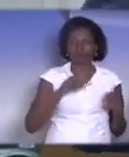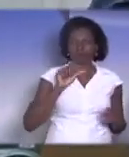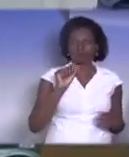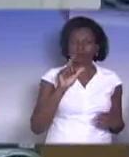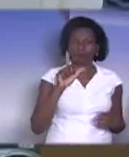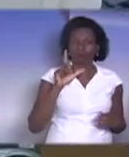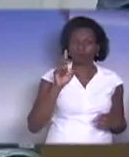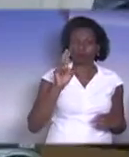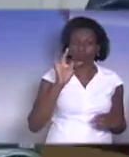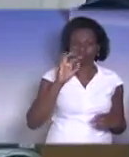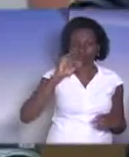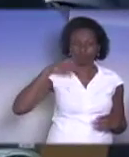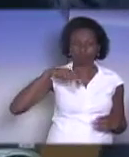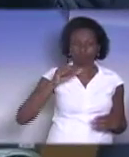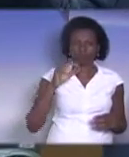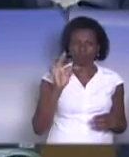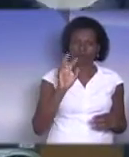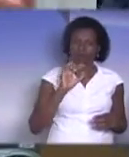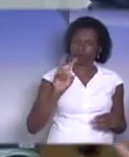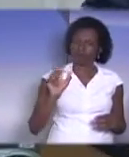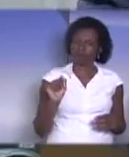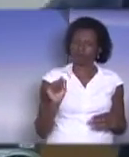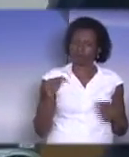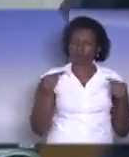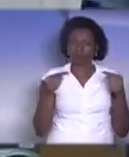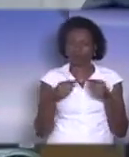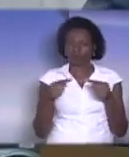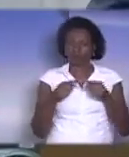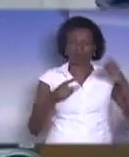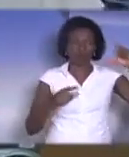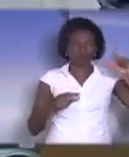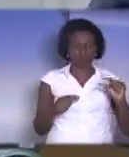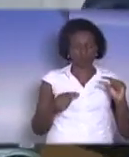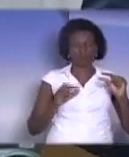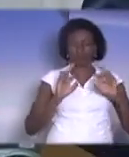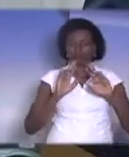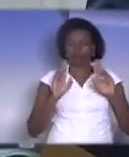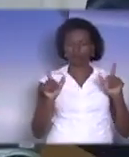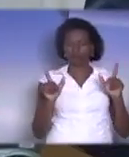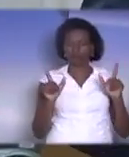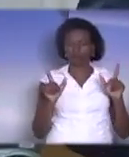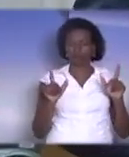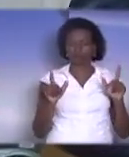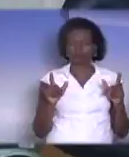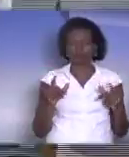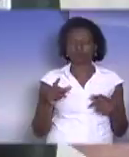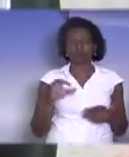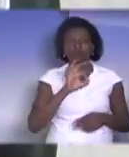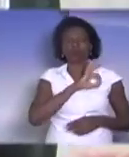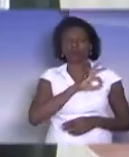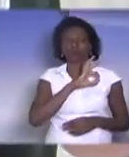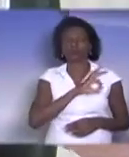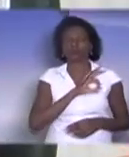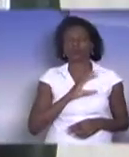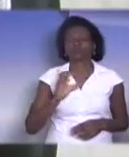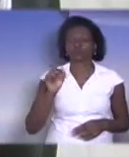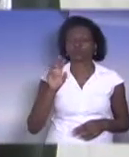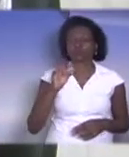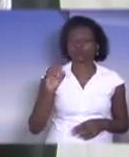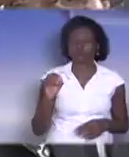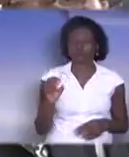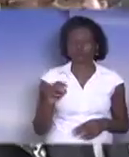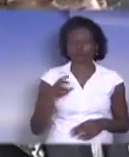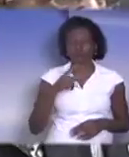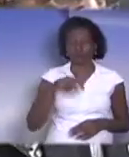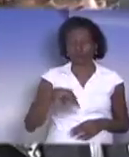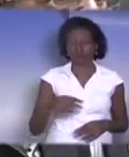aglutinativa, que trata dessa redução da diferença entre os graus na Polícia Militar. registrado em nome da bancada